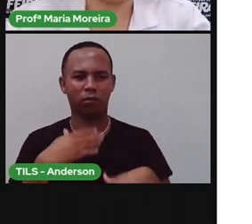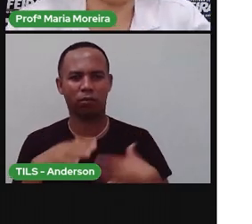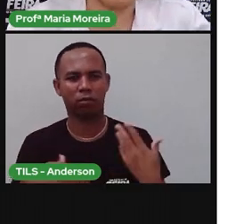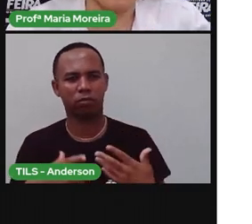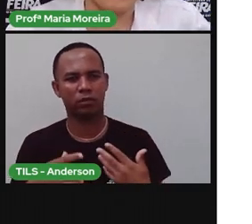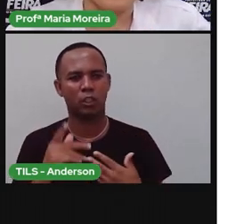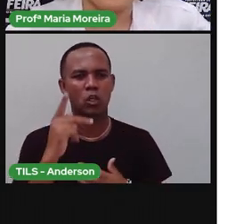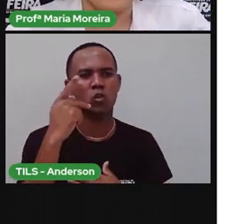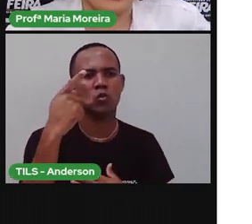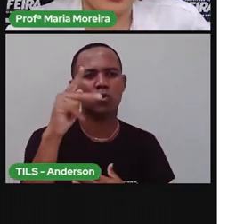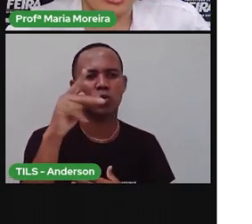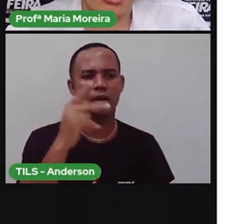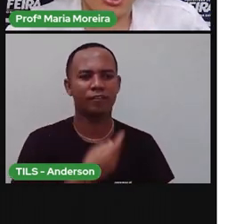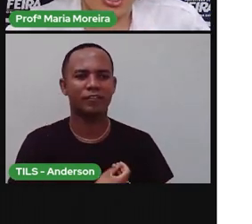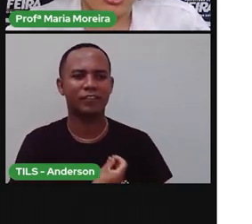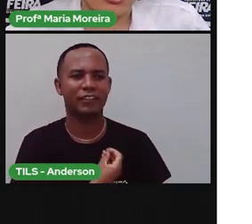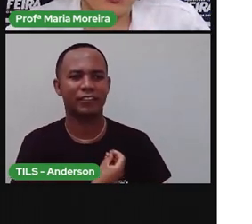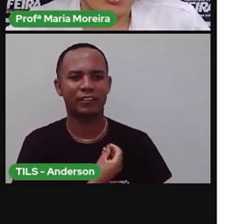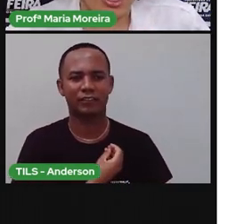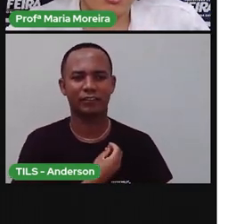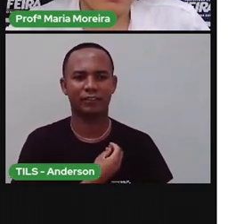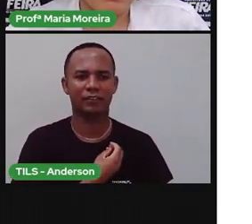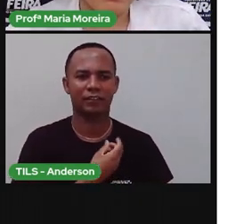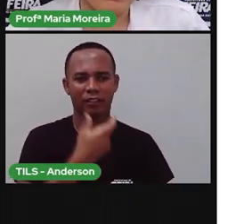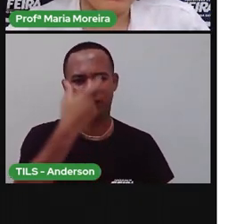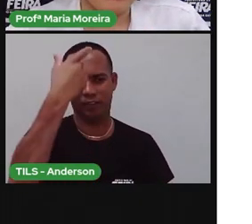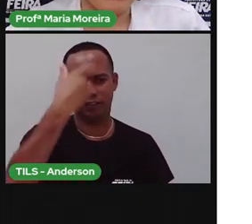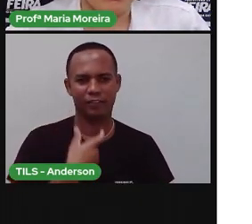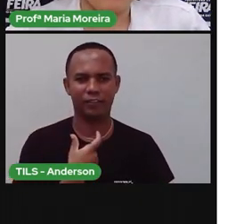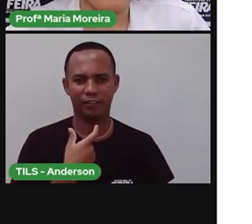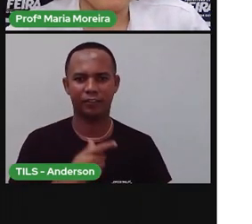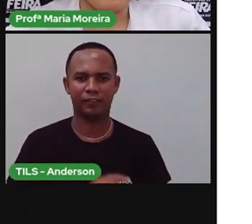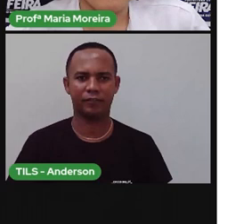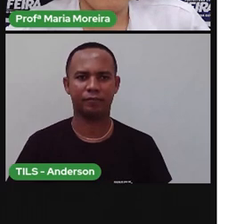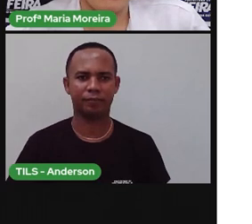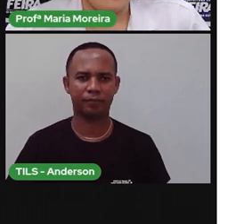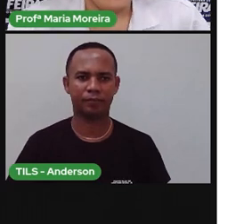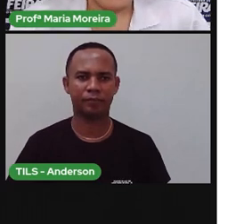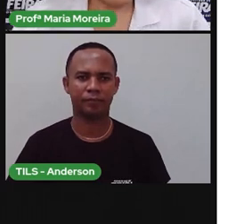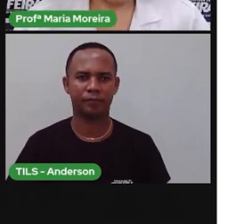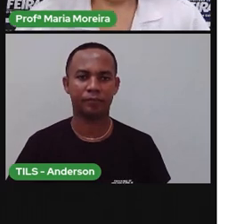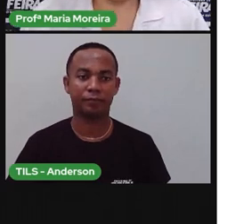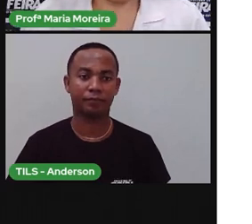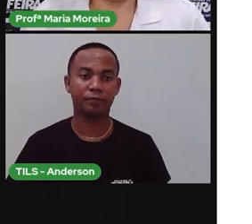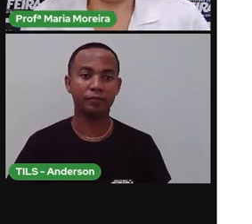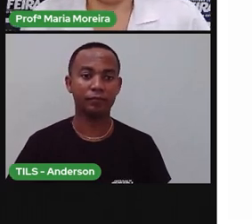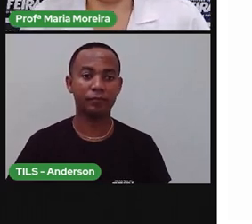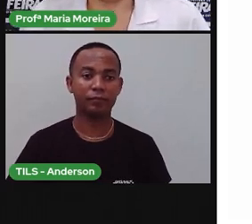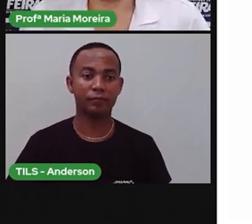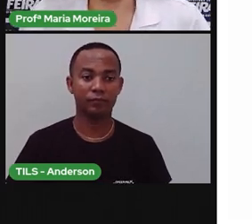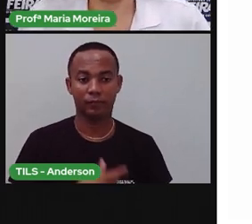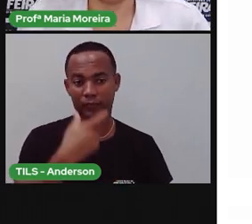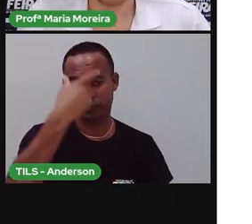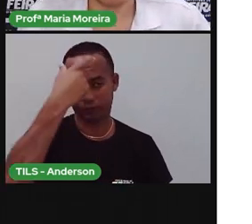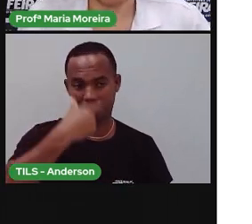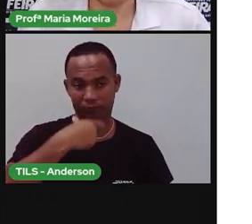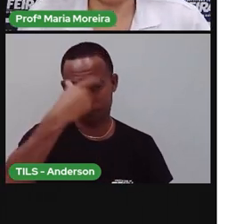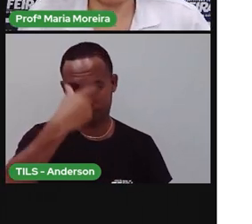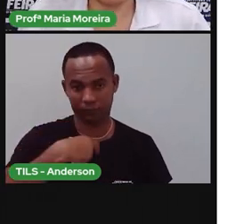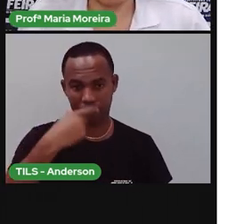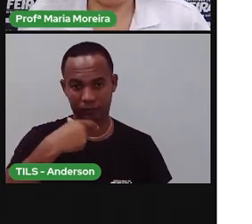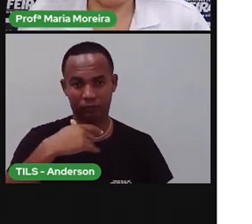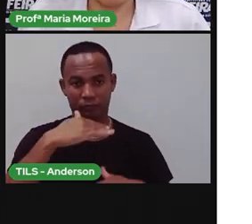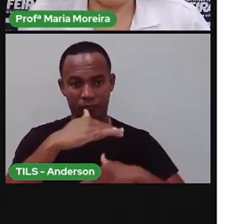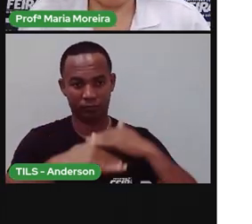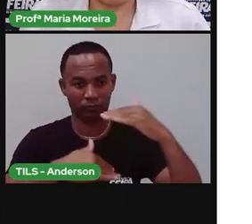isso também é a sua identidade, tá? Bom, a identidade, ela é construída ao